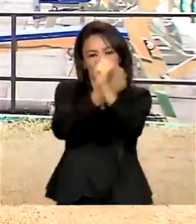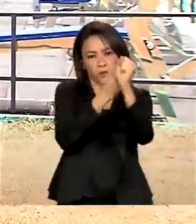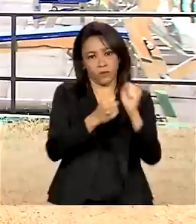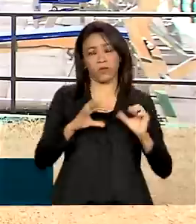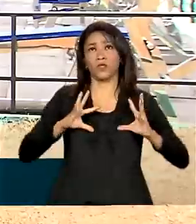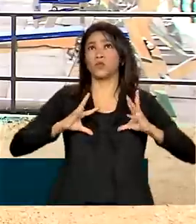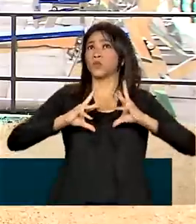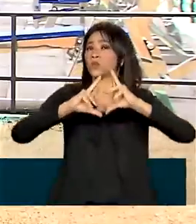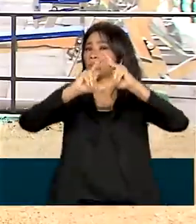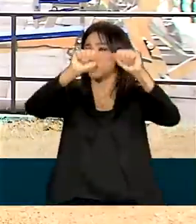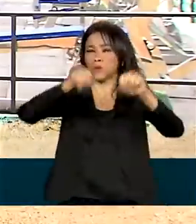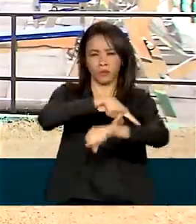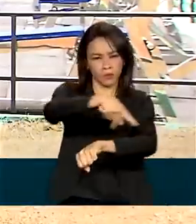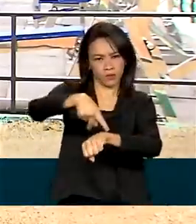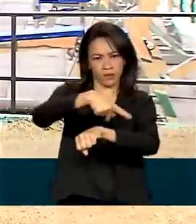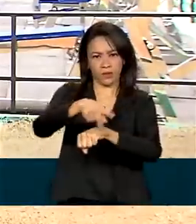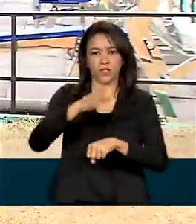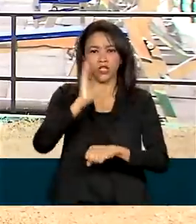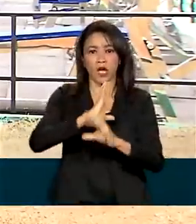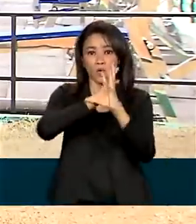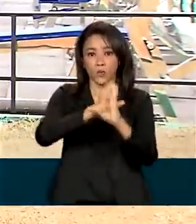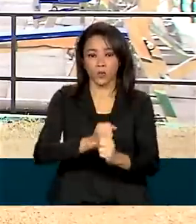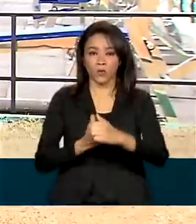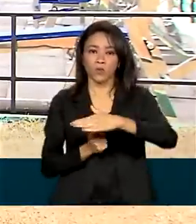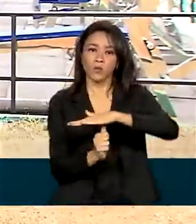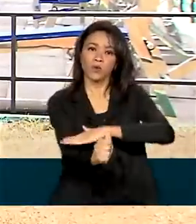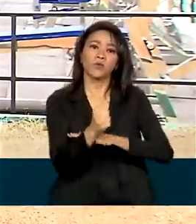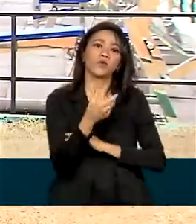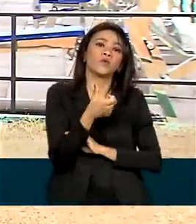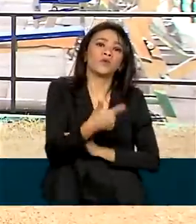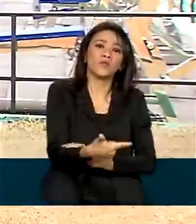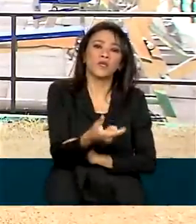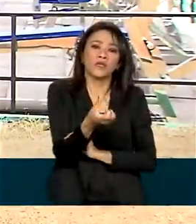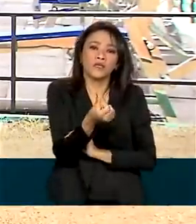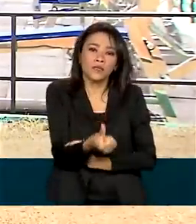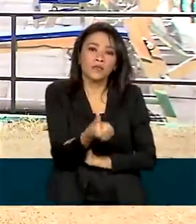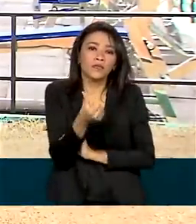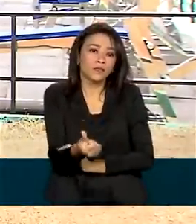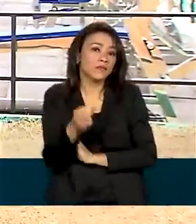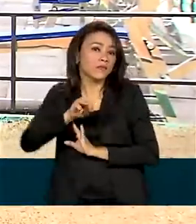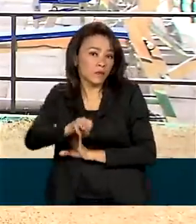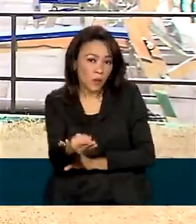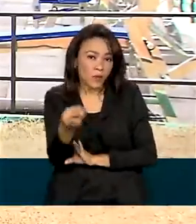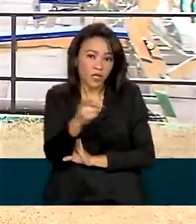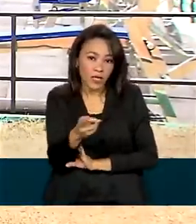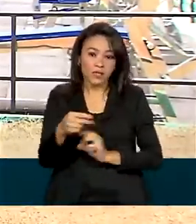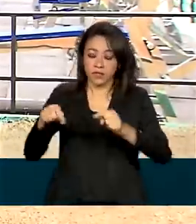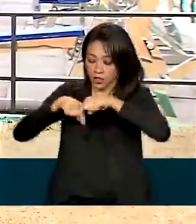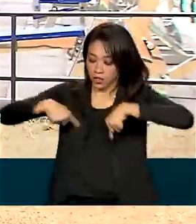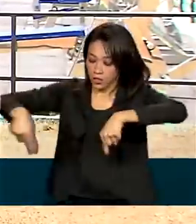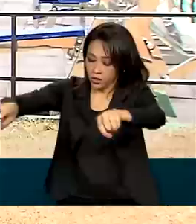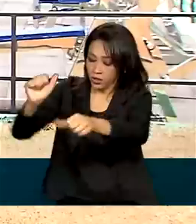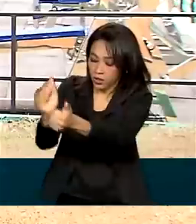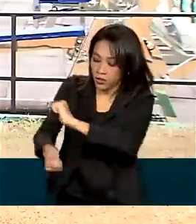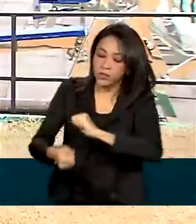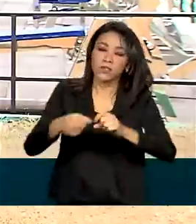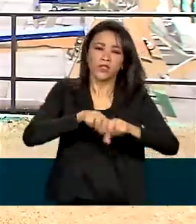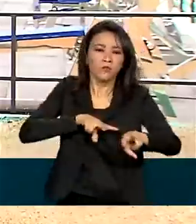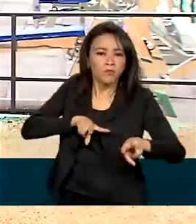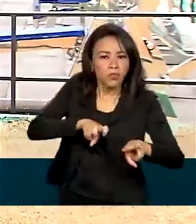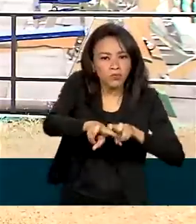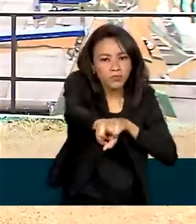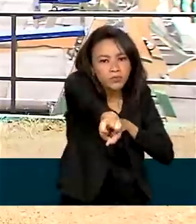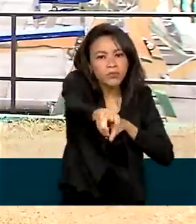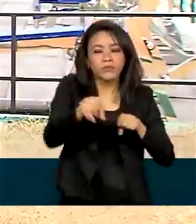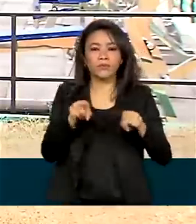Os investimentos chegaram a 266 milhões de reais. São ginásios, pistas de atletismo,